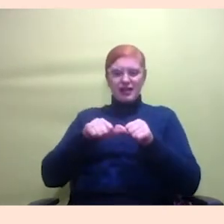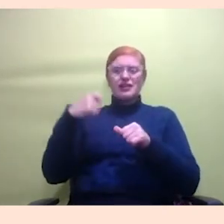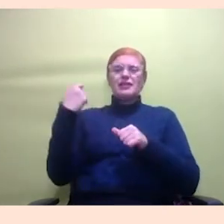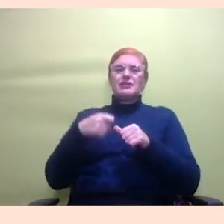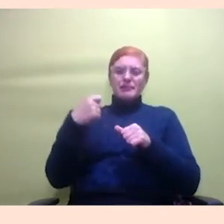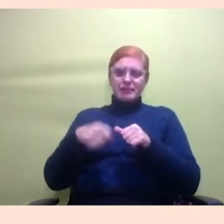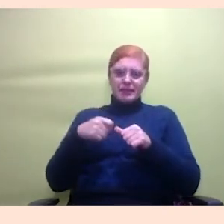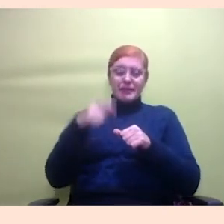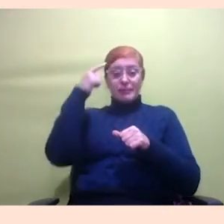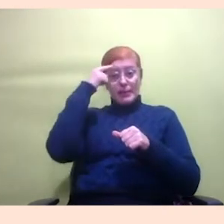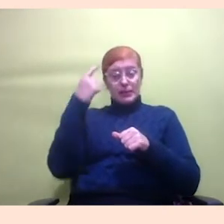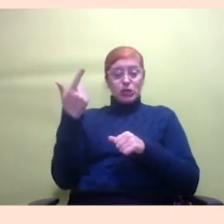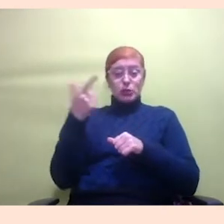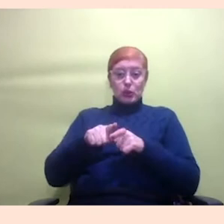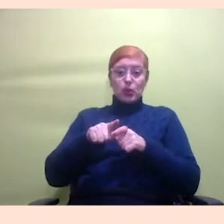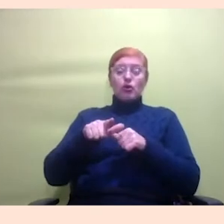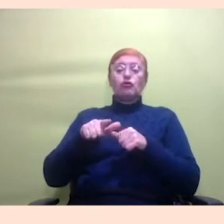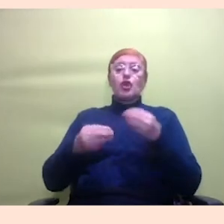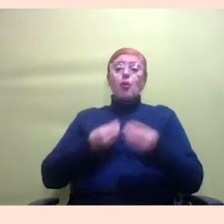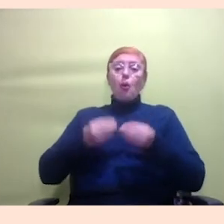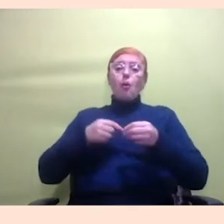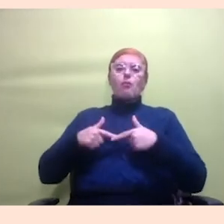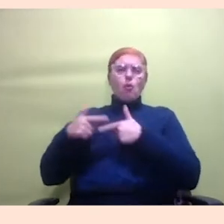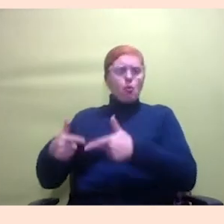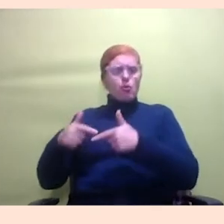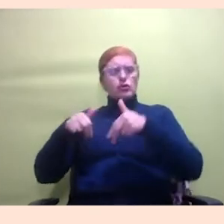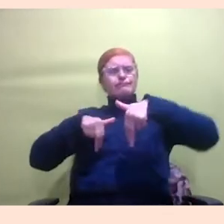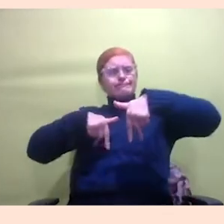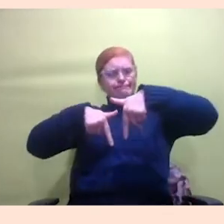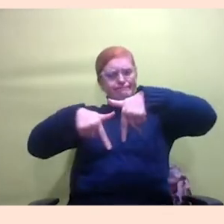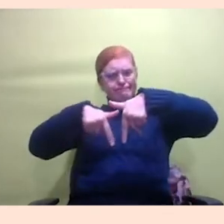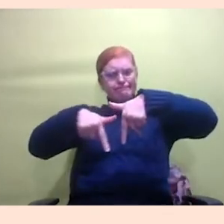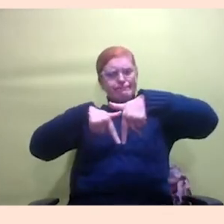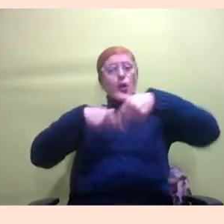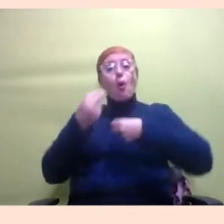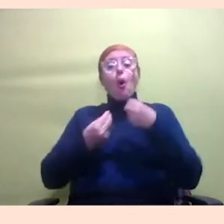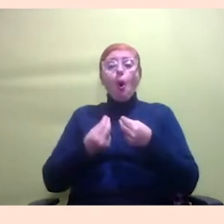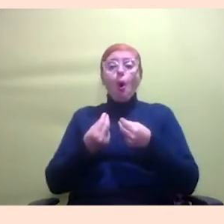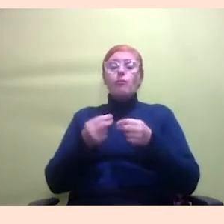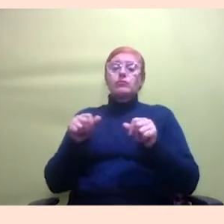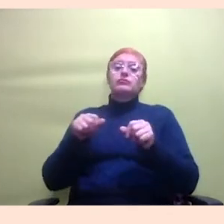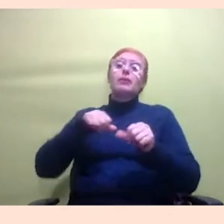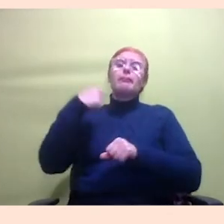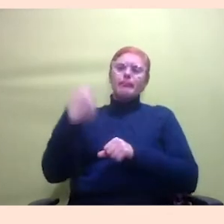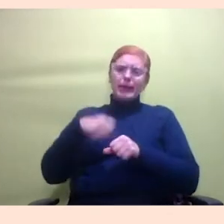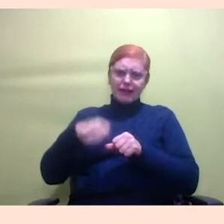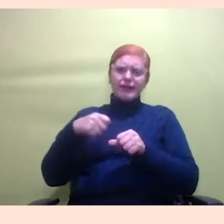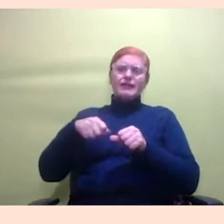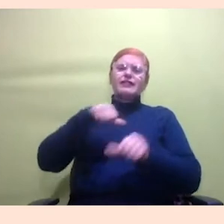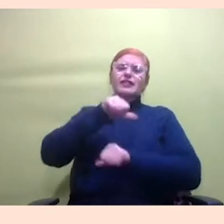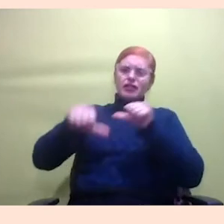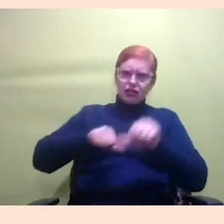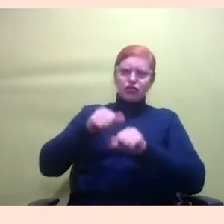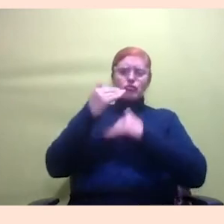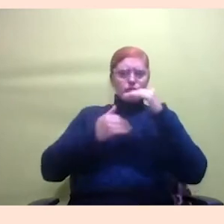ressignificando como militar porque a gente não vai deixar de fazer militância nunca mas ressignificando esses processos eu acho que a gente tá vivendo momentos muito únicos